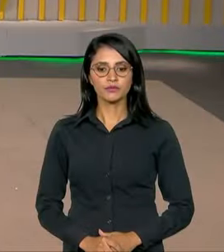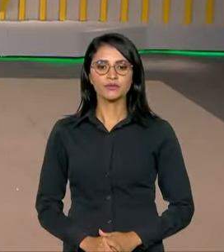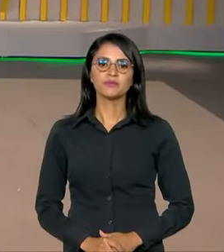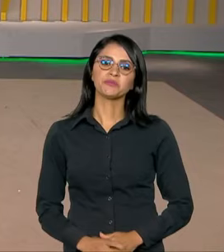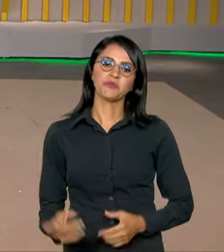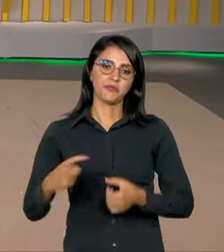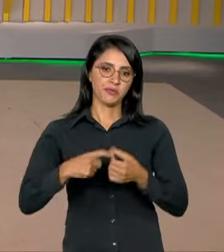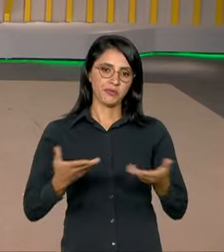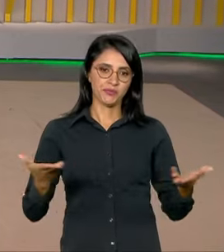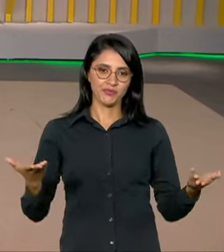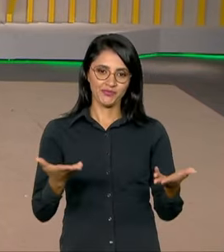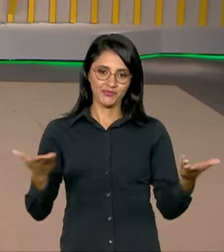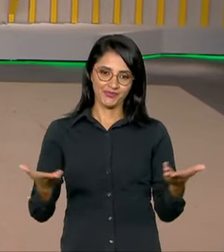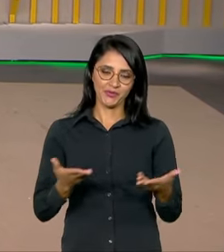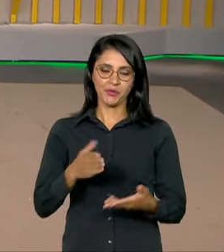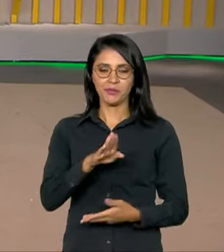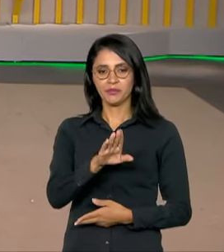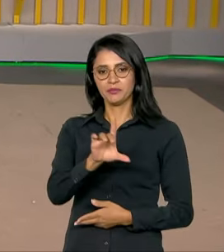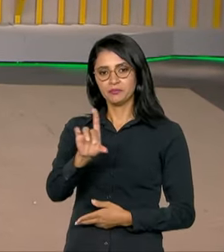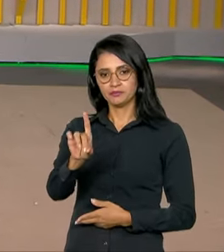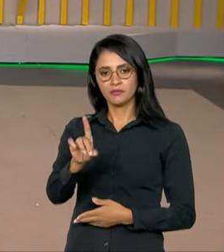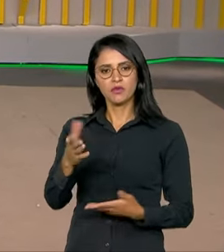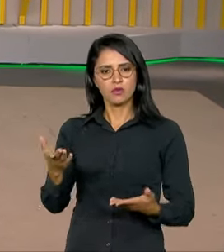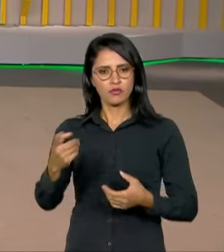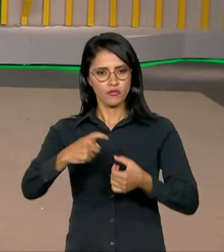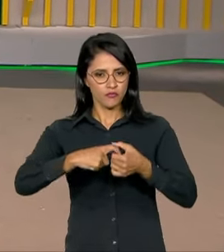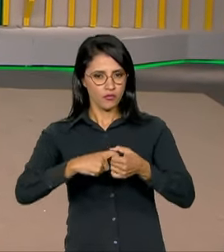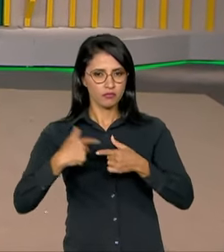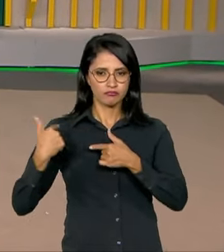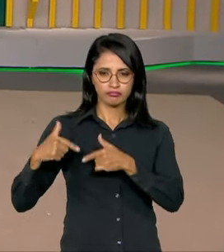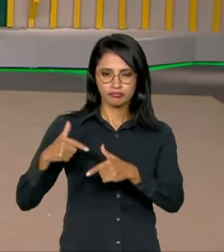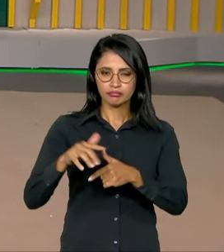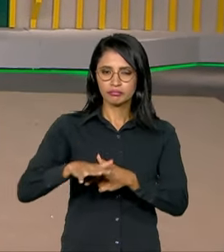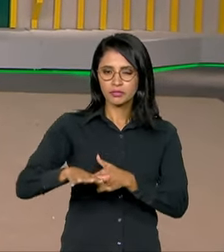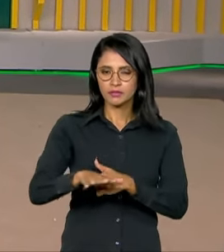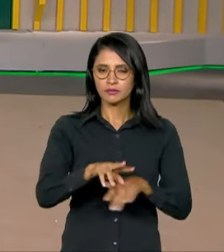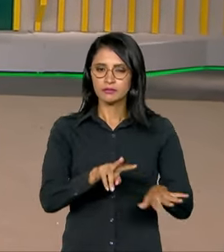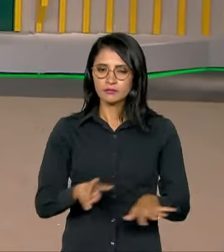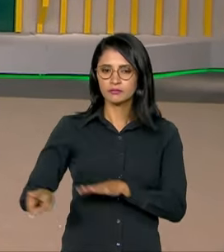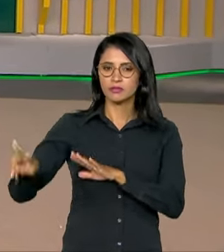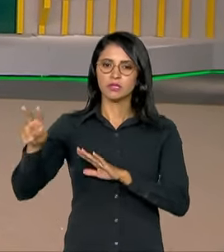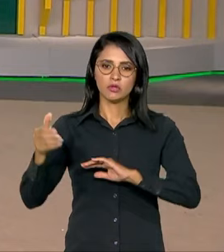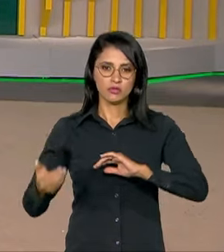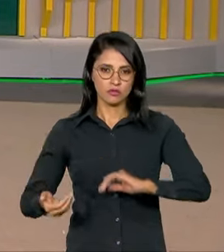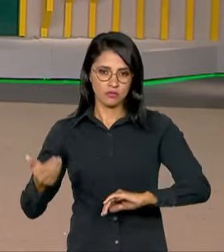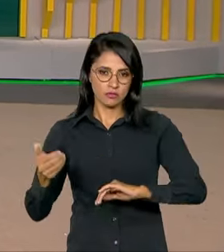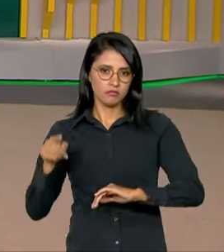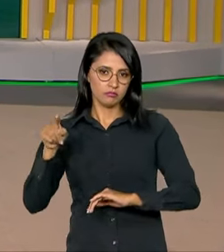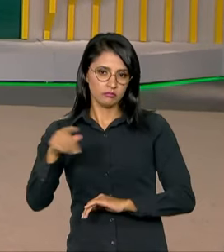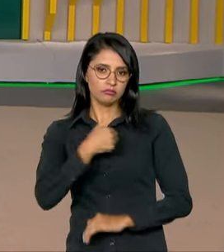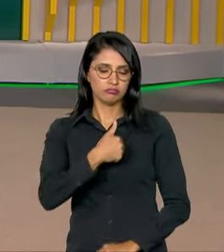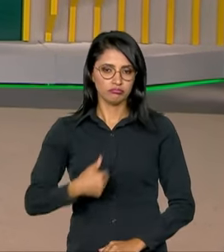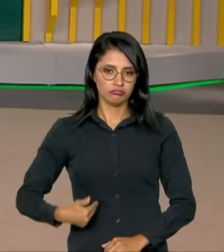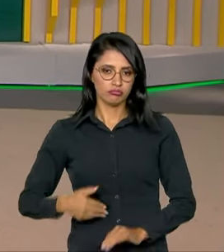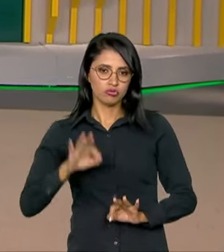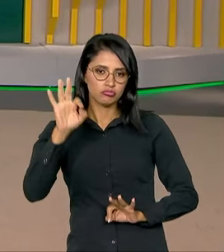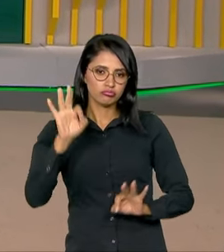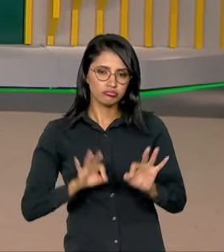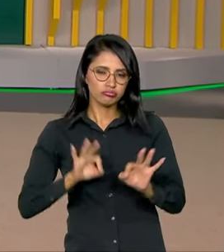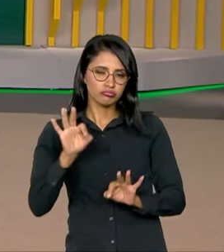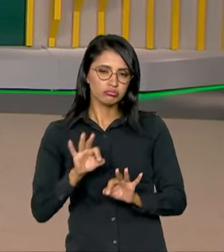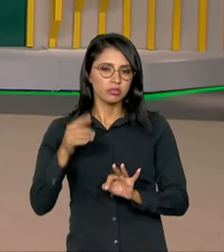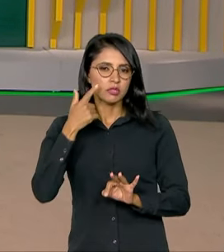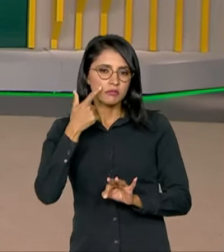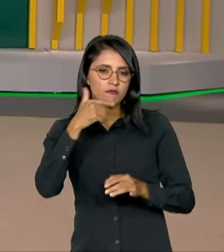Já estamos de volta com o Brasil em dia. E com a retomada dos trabalhos nesta semana no Congresso Nacional, o Governo já traça os